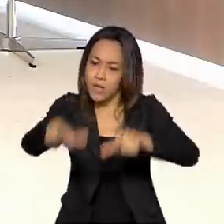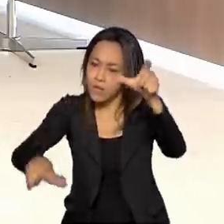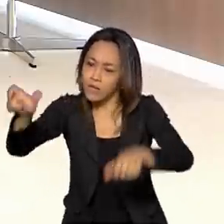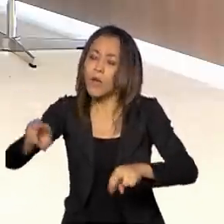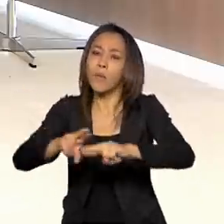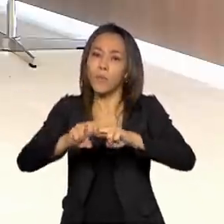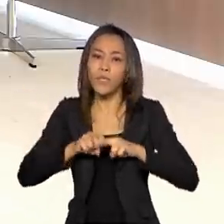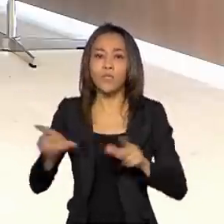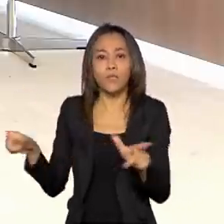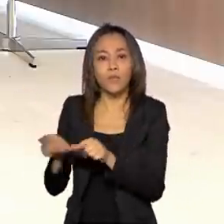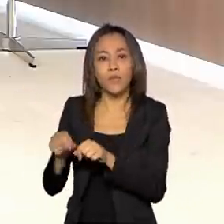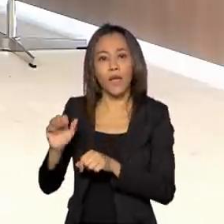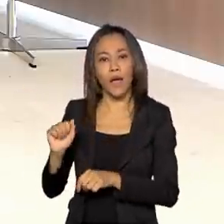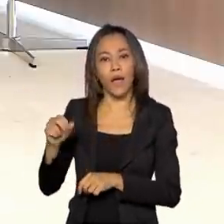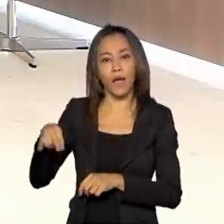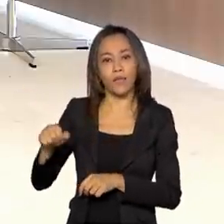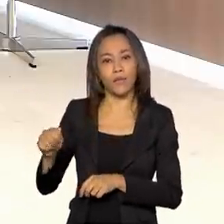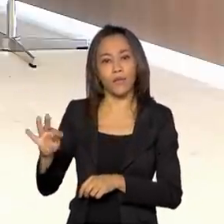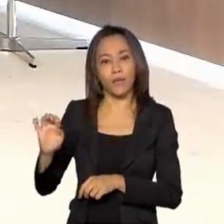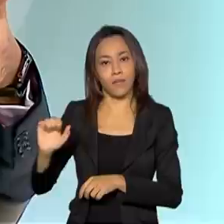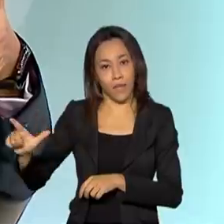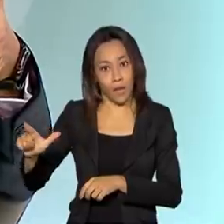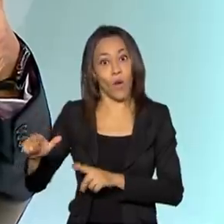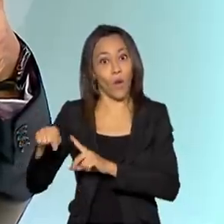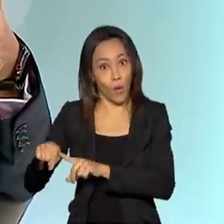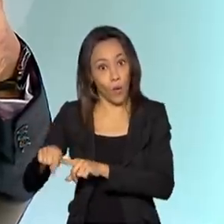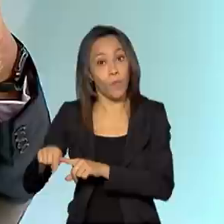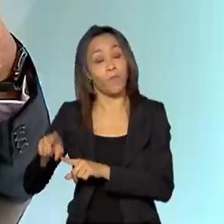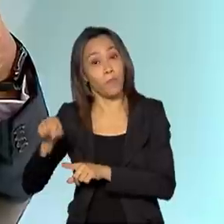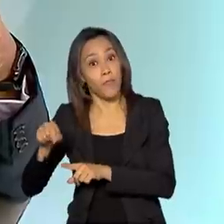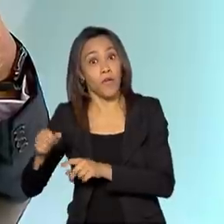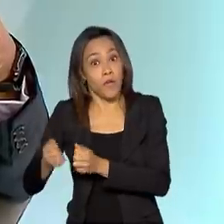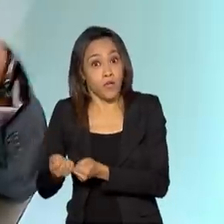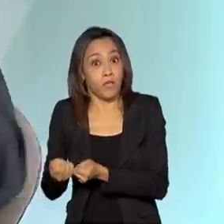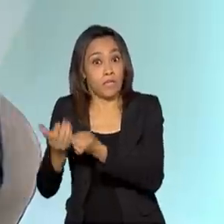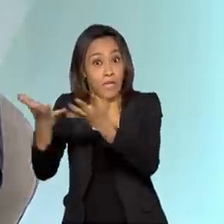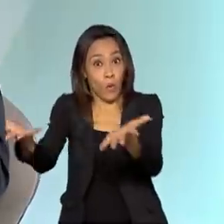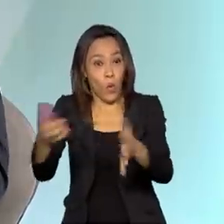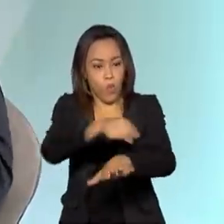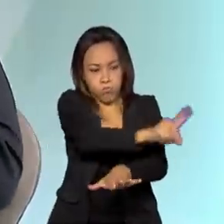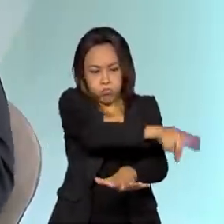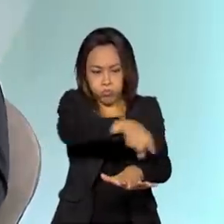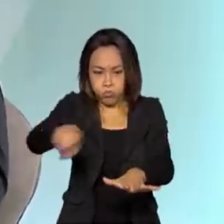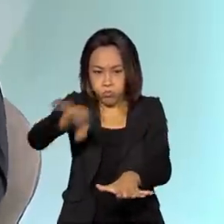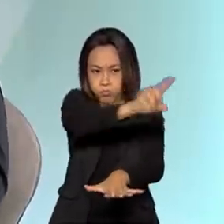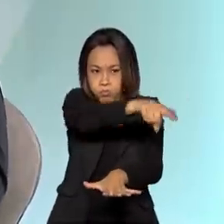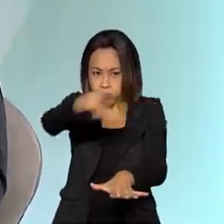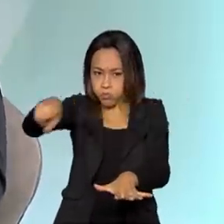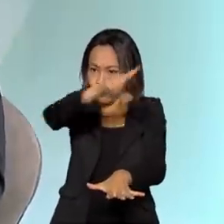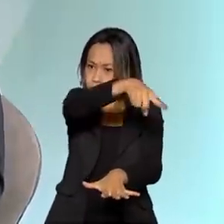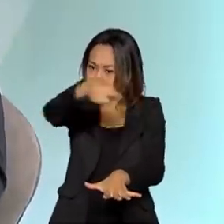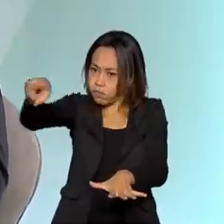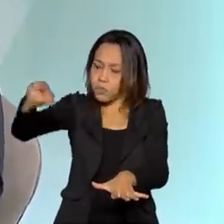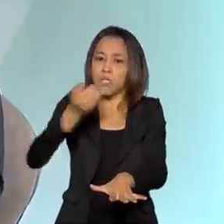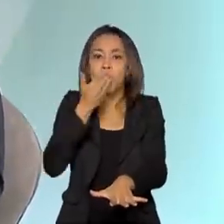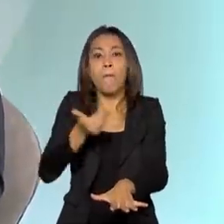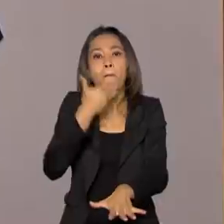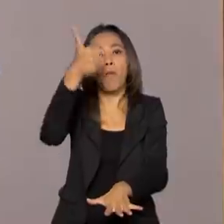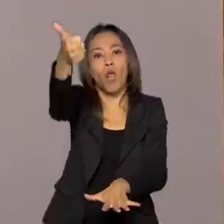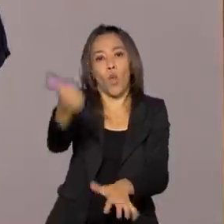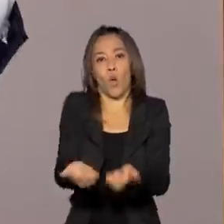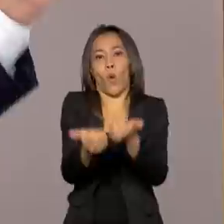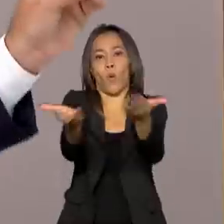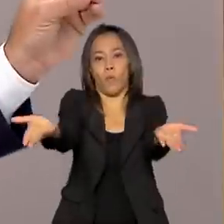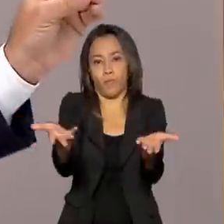grande empenho em destinar uma quantidade de espectro muito significativa nesse leilão para que o serviço seja o melhor que se possa esperar.